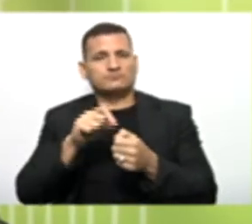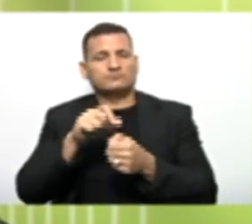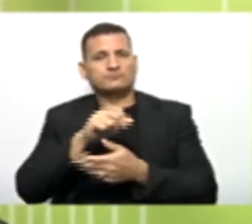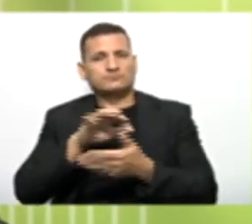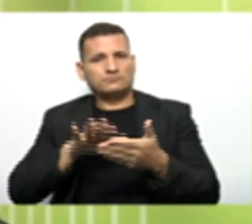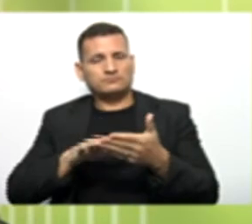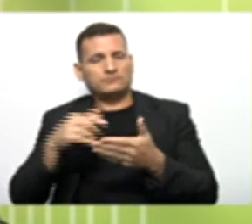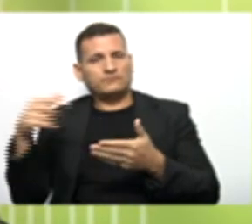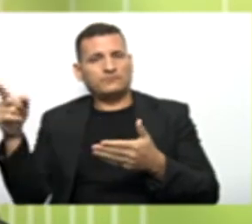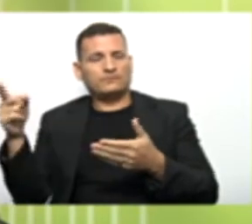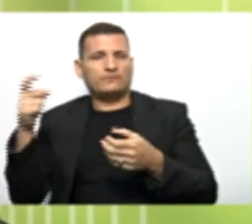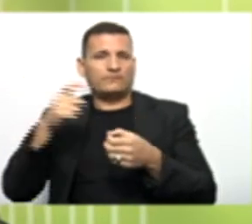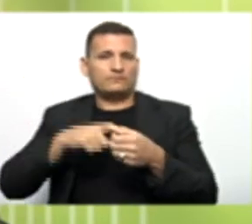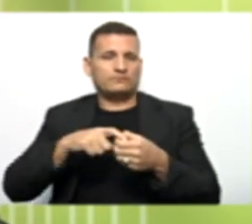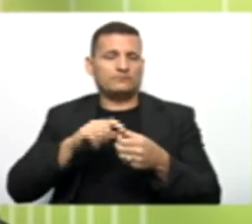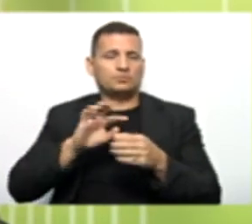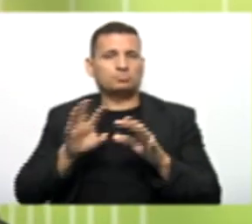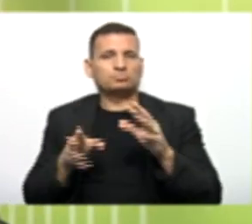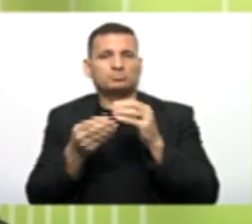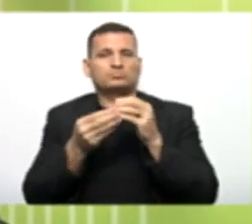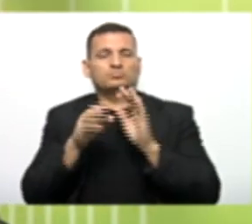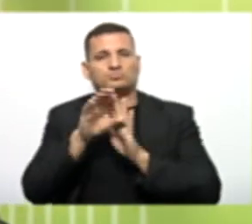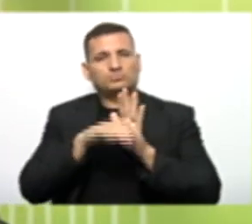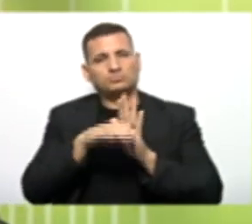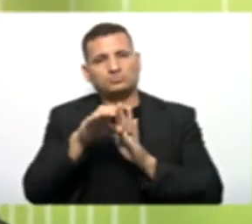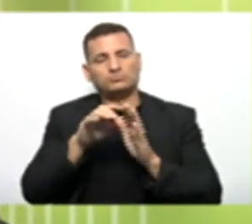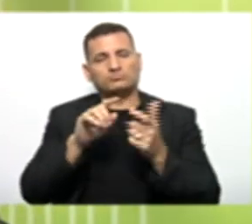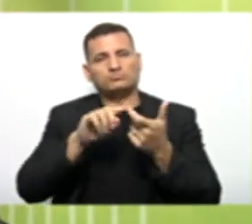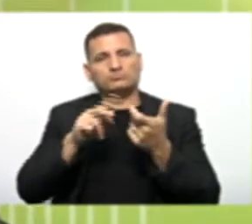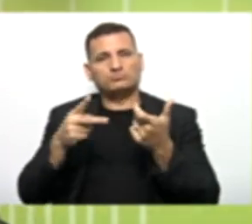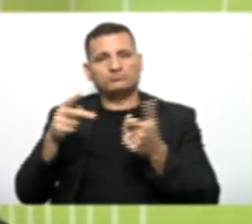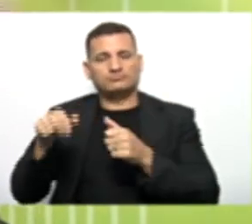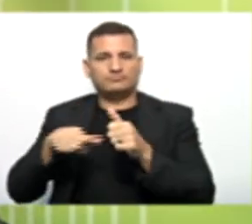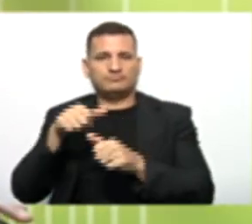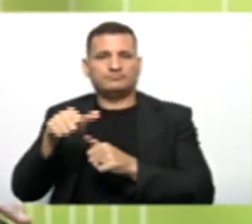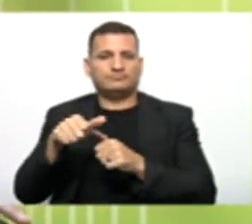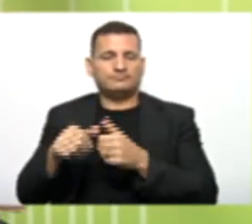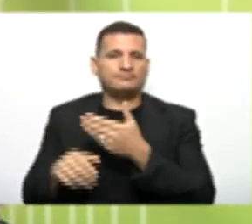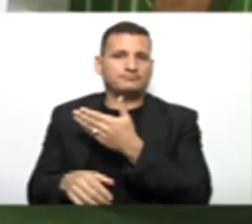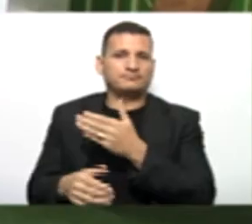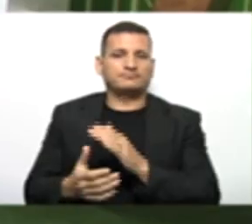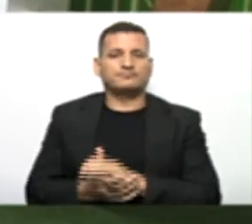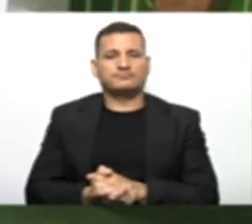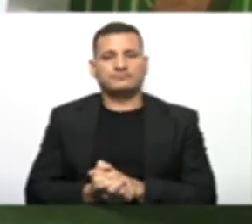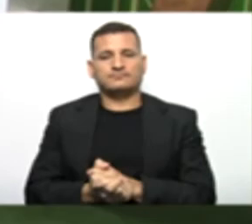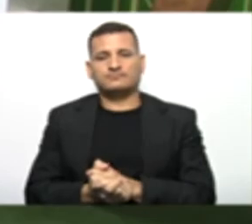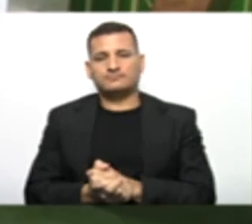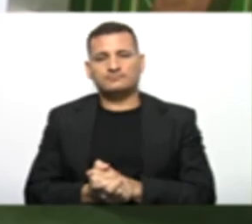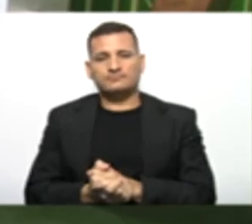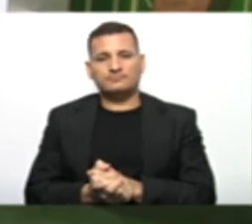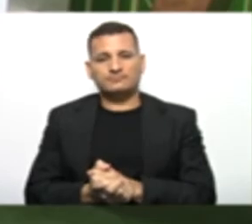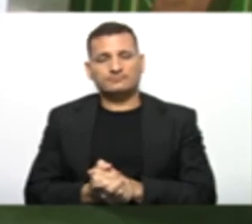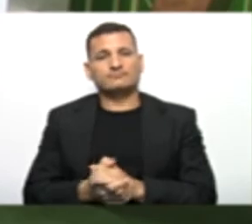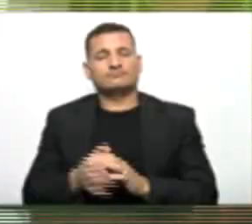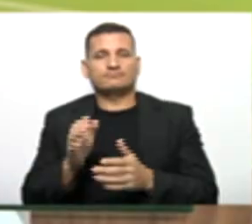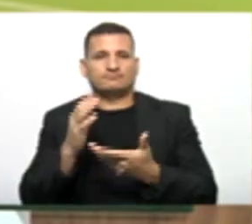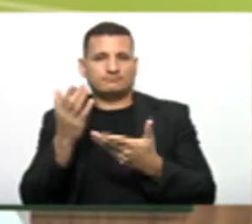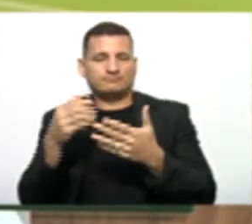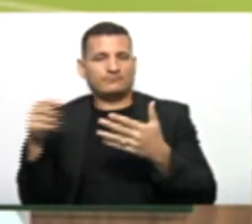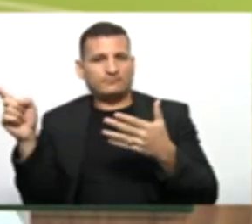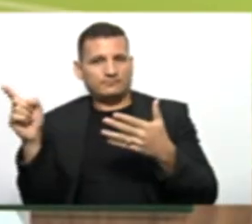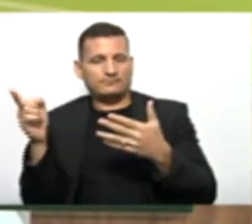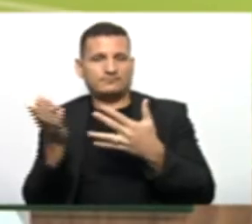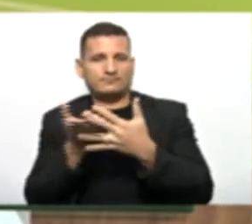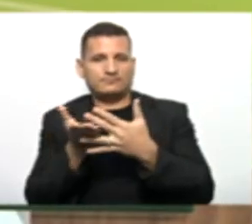Na volta A gente vai complementar Com o conceito De polimorfismo Professor Jordano Vamos lá né? Daqui a pouco então A gente